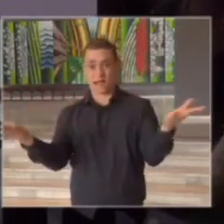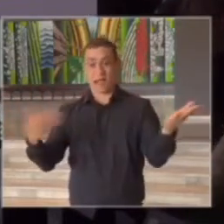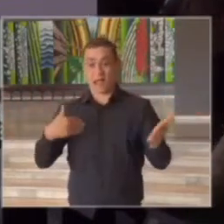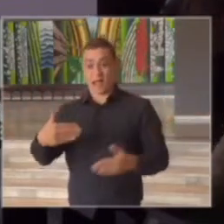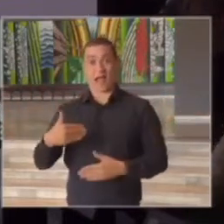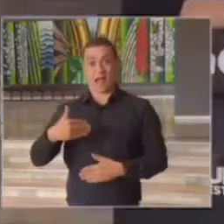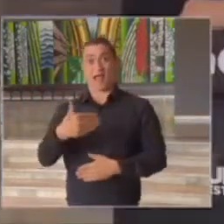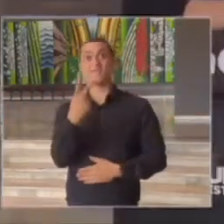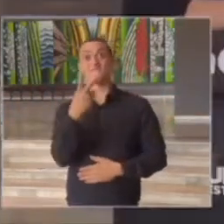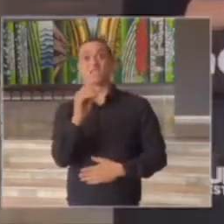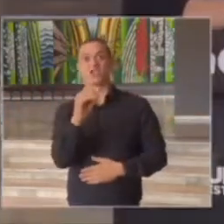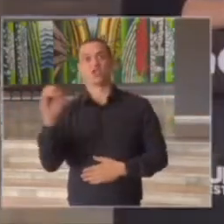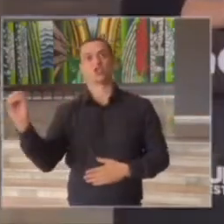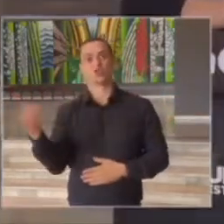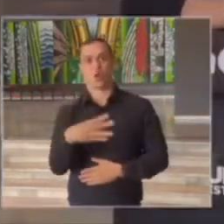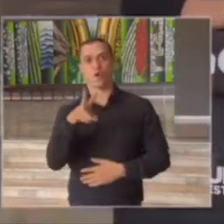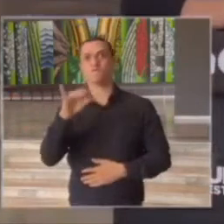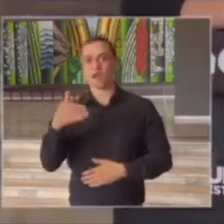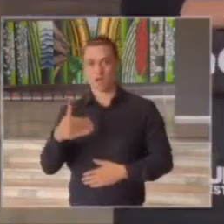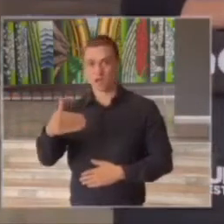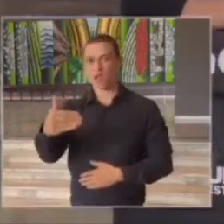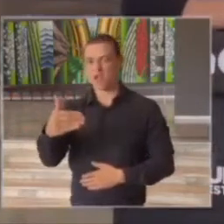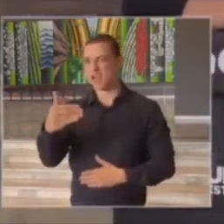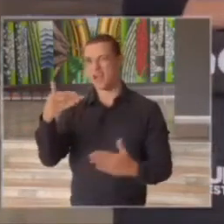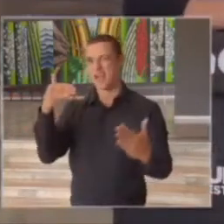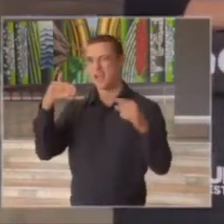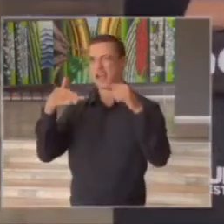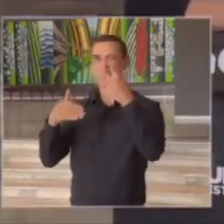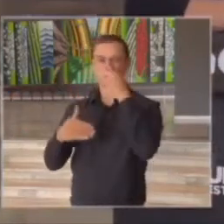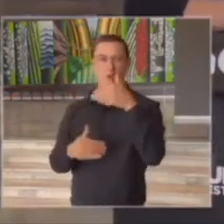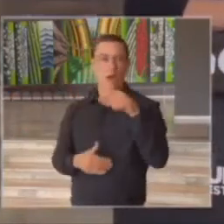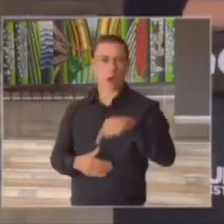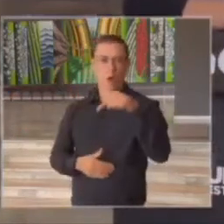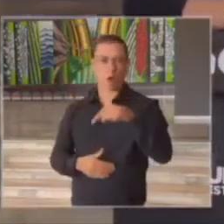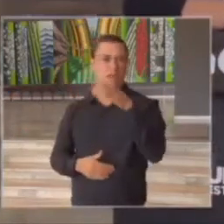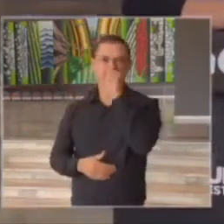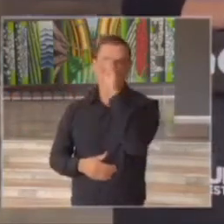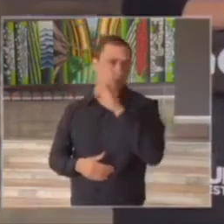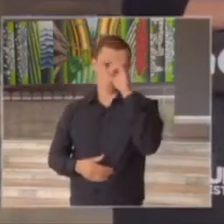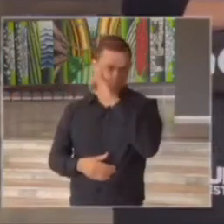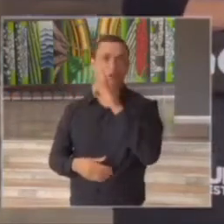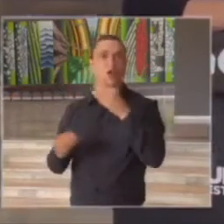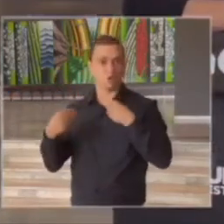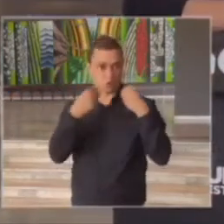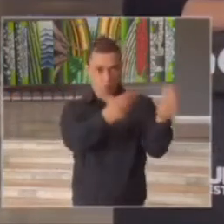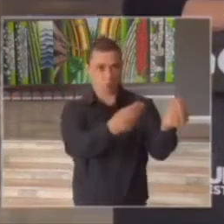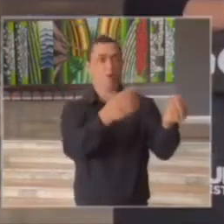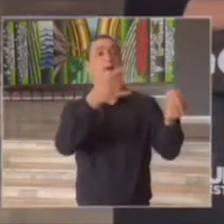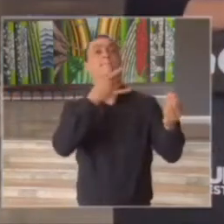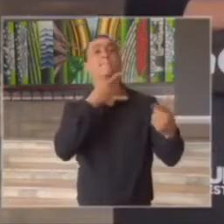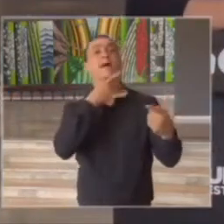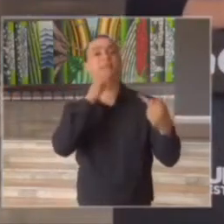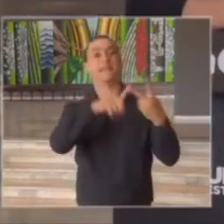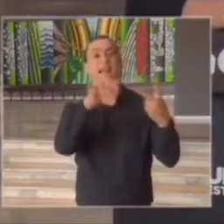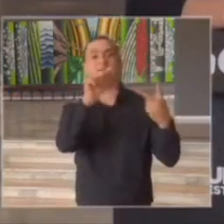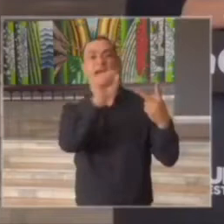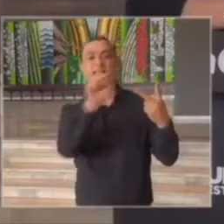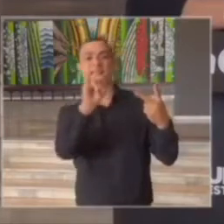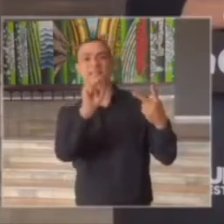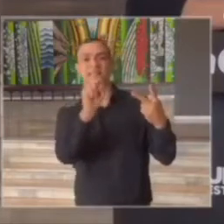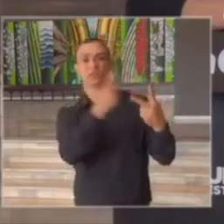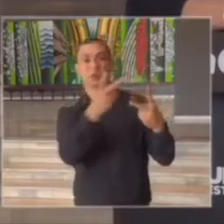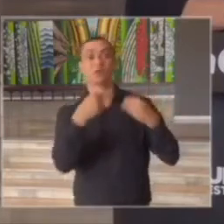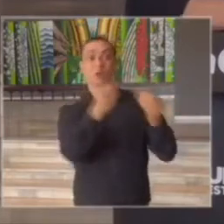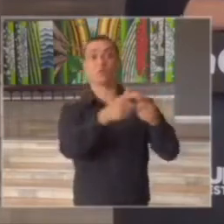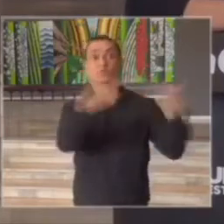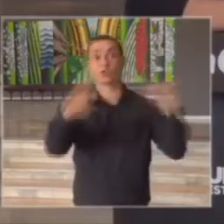Marília e Assis nós vamos ter aumentado 55% da capacidade hospitalar da região de Marília ao mesmo tempo que a gente